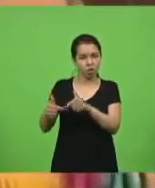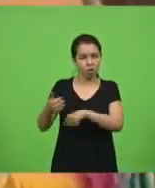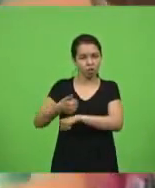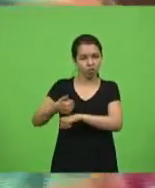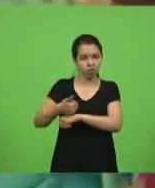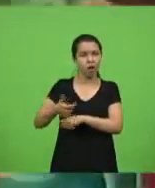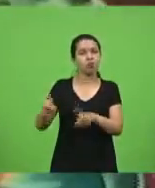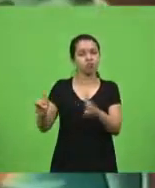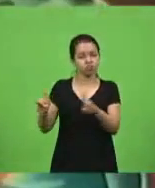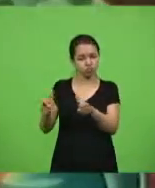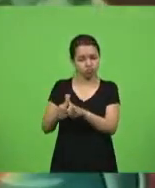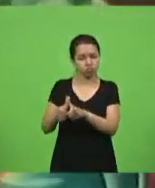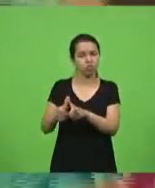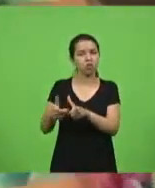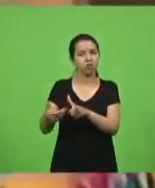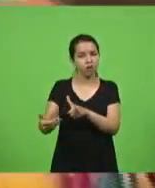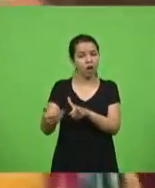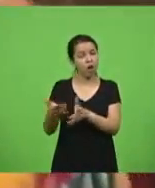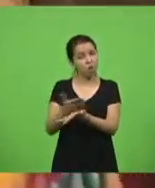Se não, vão fechar.